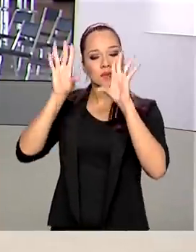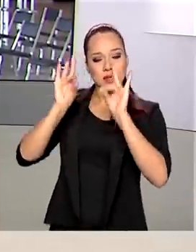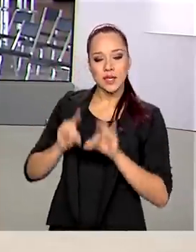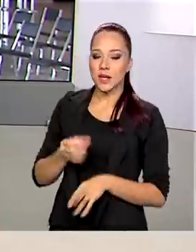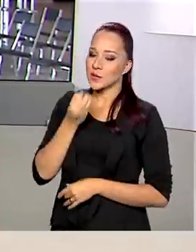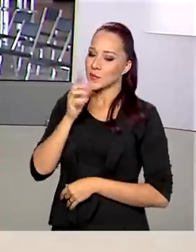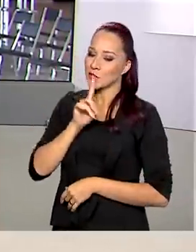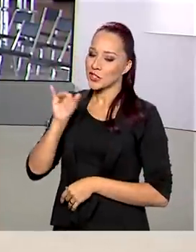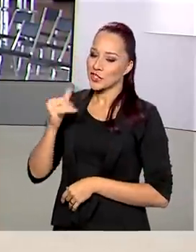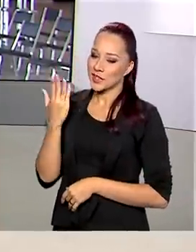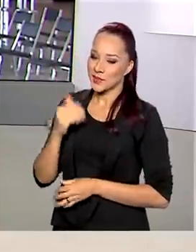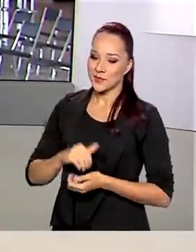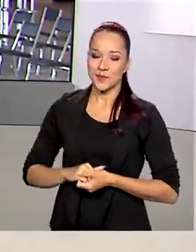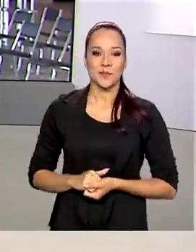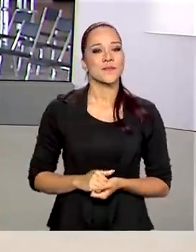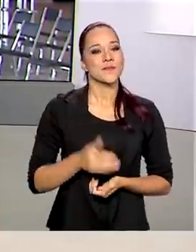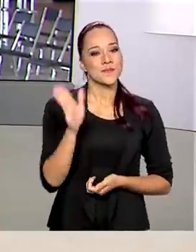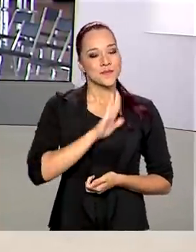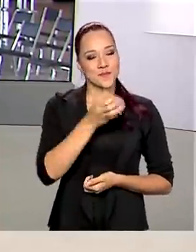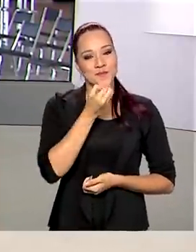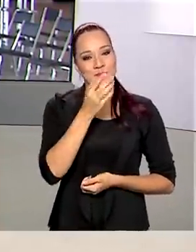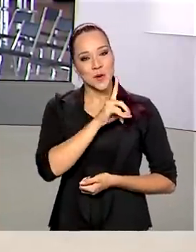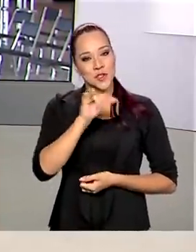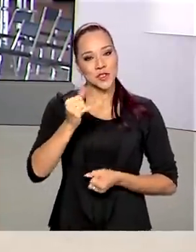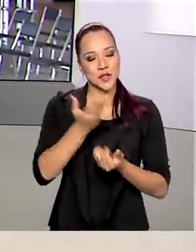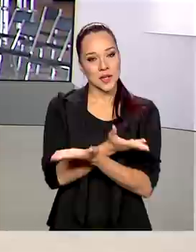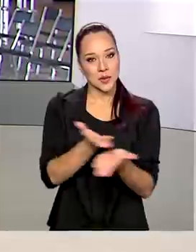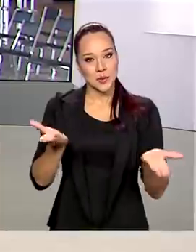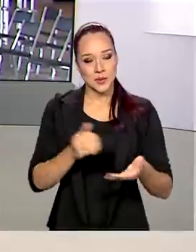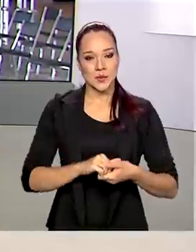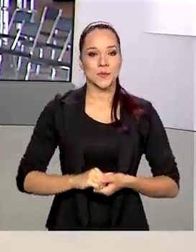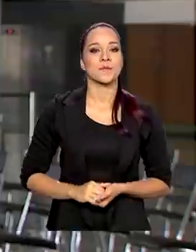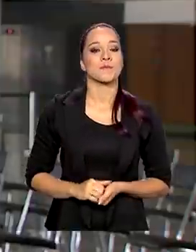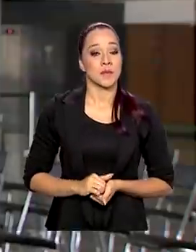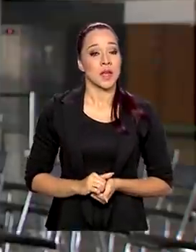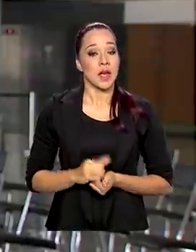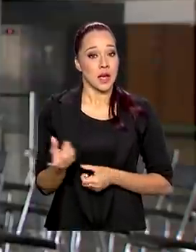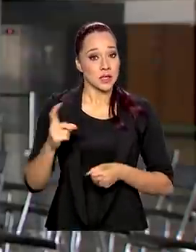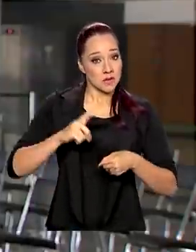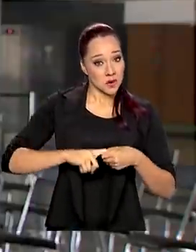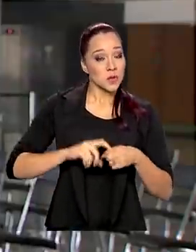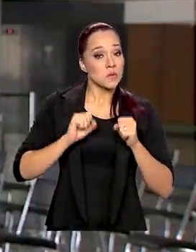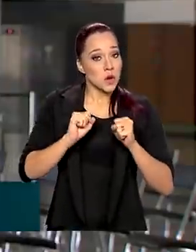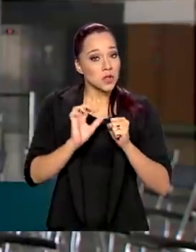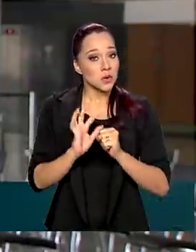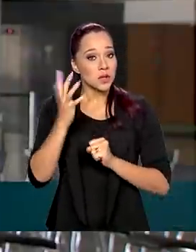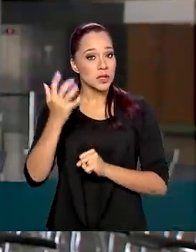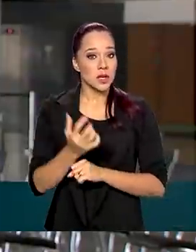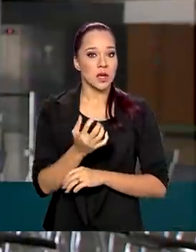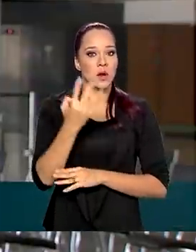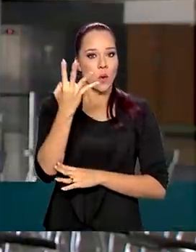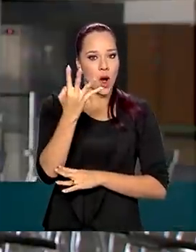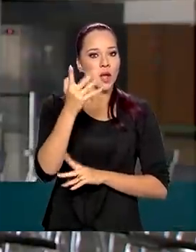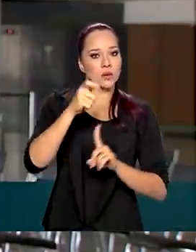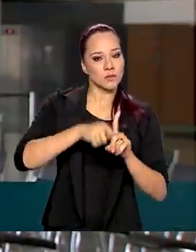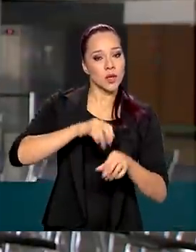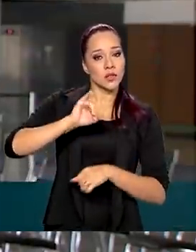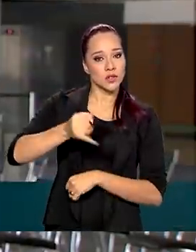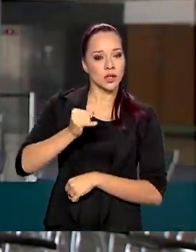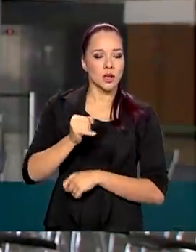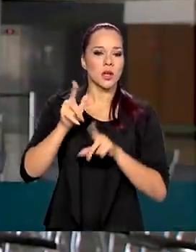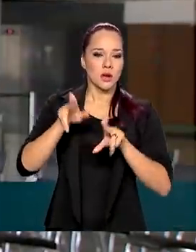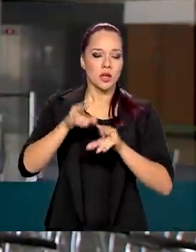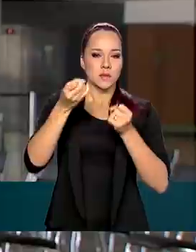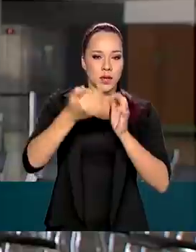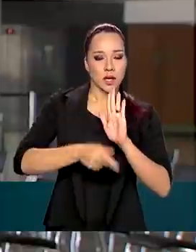Glauco, bom dia. Olá, Renato. Bom dia para você, bom dia a todos. Olha, esse retorno deve acontecer em 4 de janeiro, de acordo com